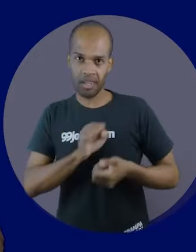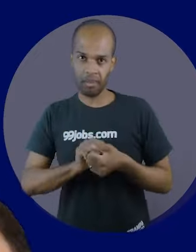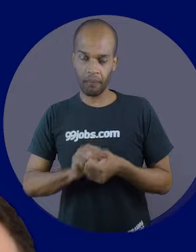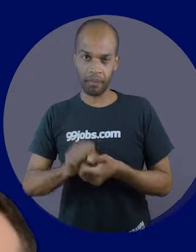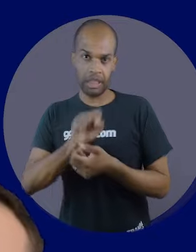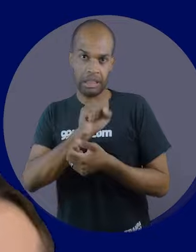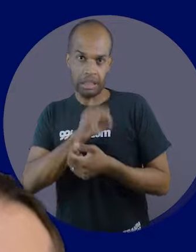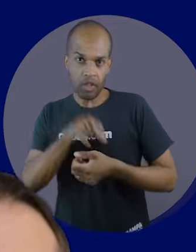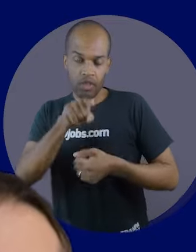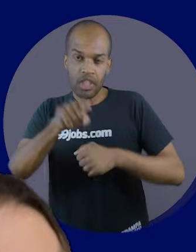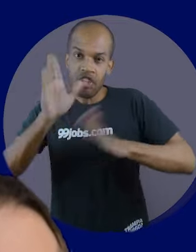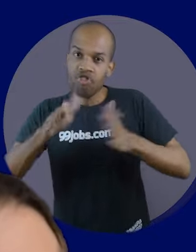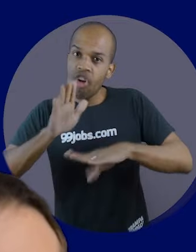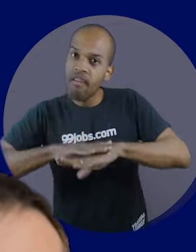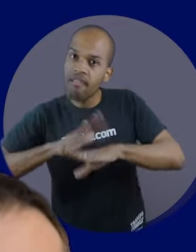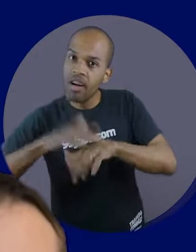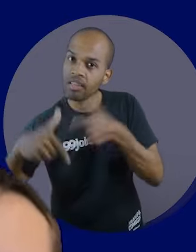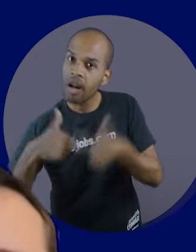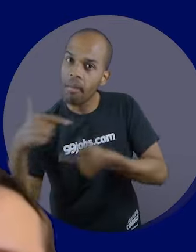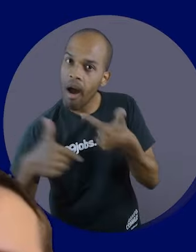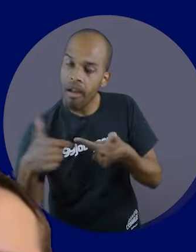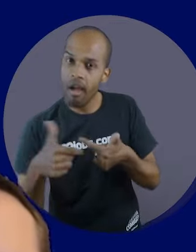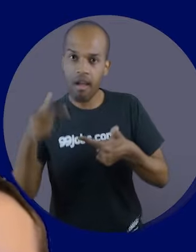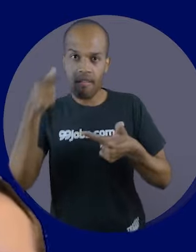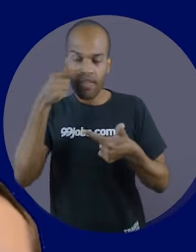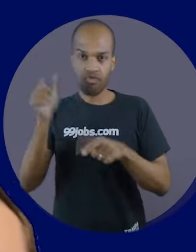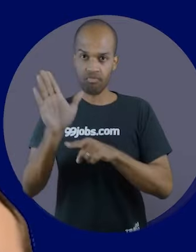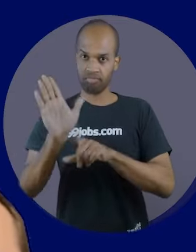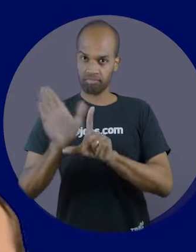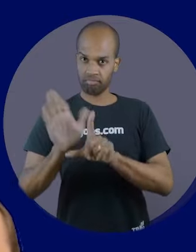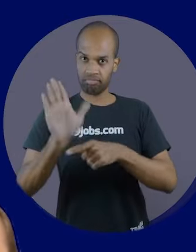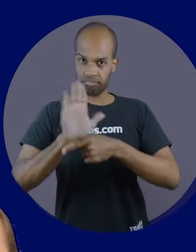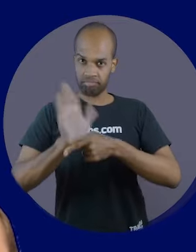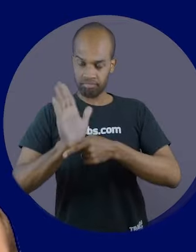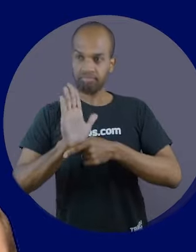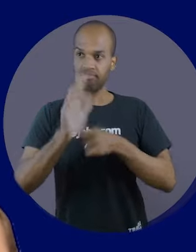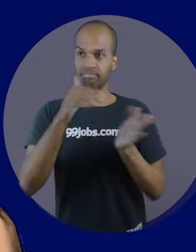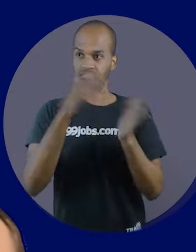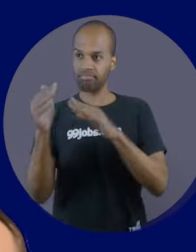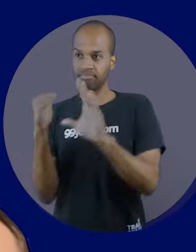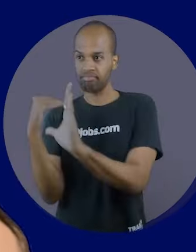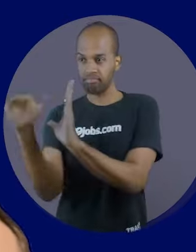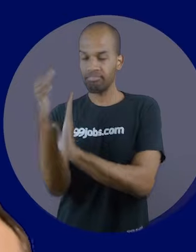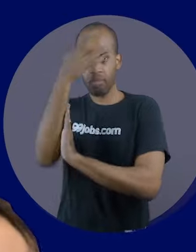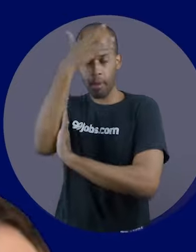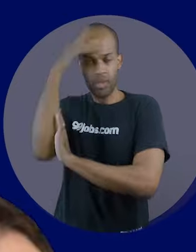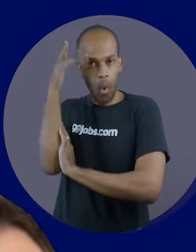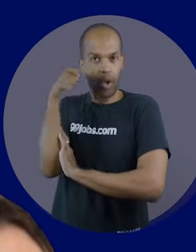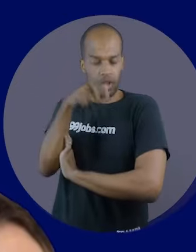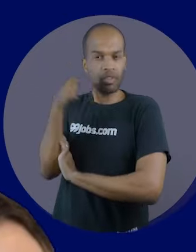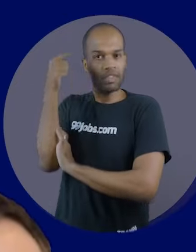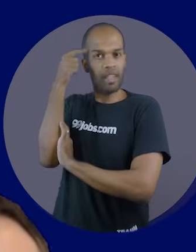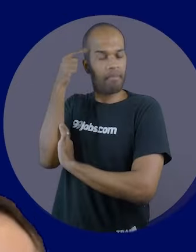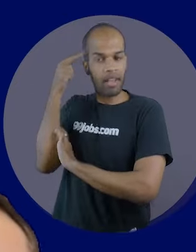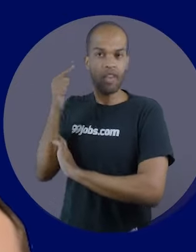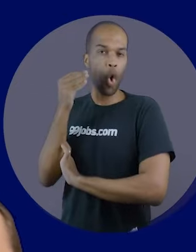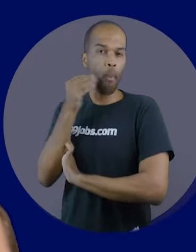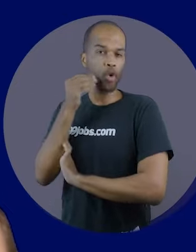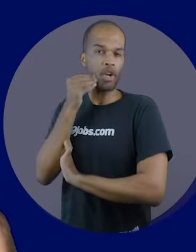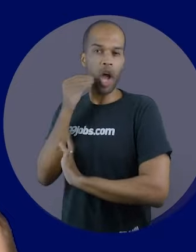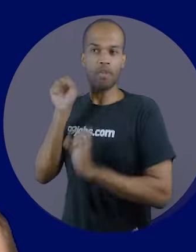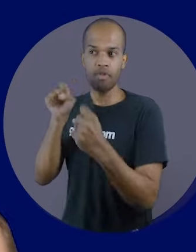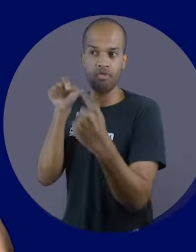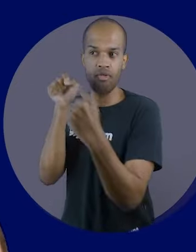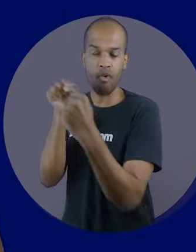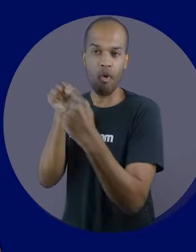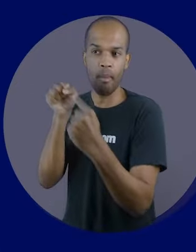se você já faz aquilo que ama e assistiu esse vídeo até então, por favor, mande ele para alguém que você acredita que essas oportunidades podem